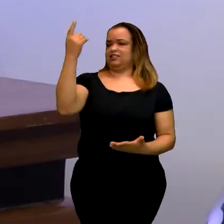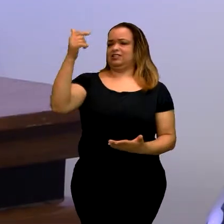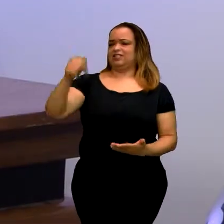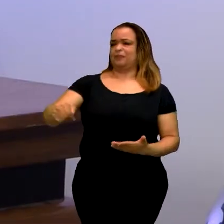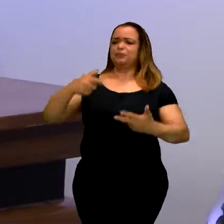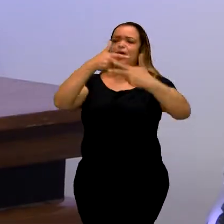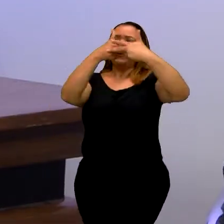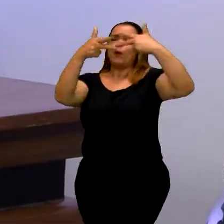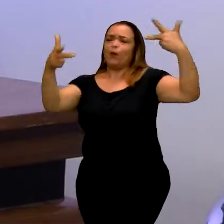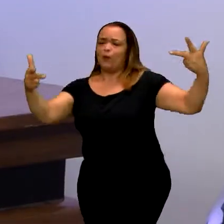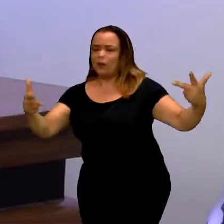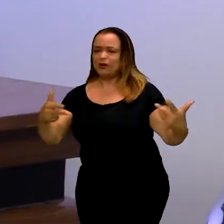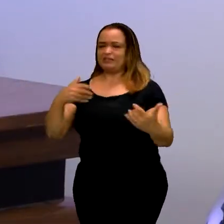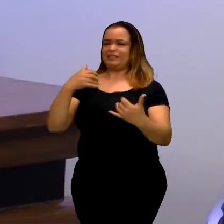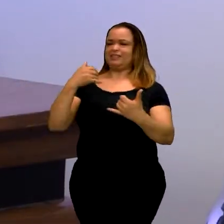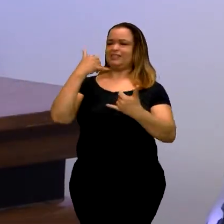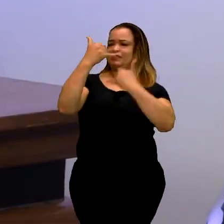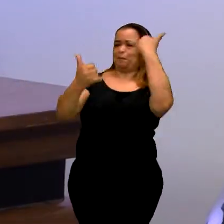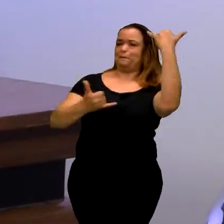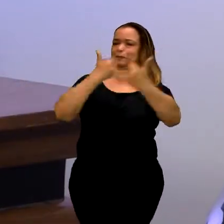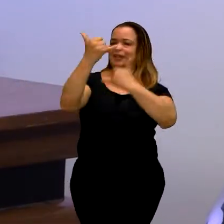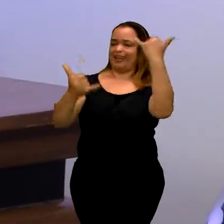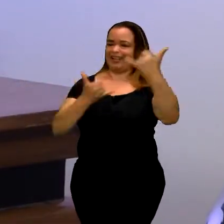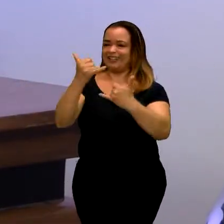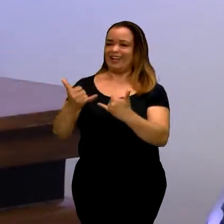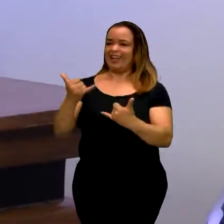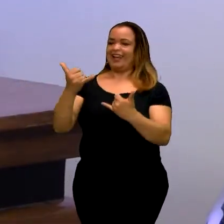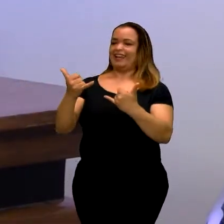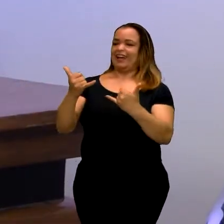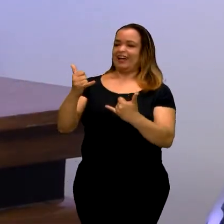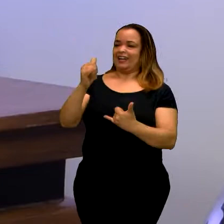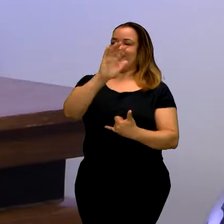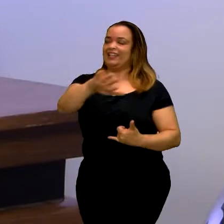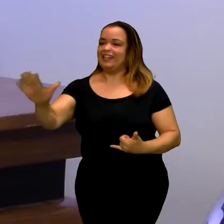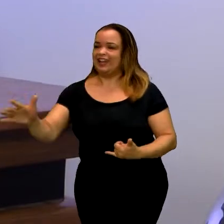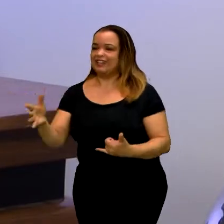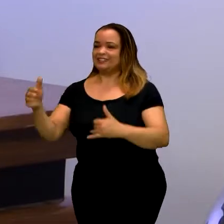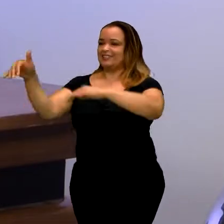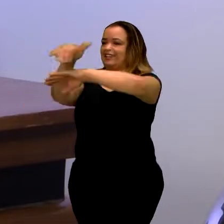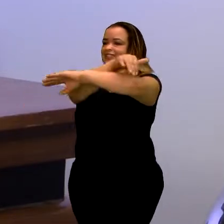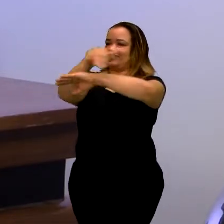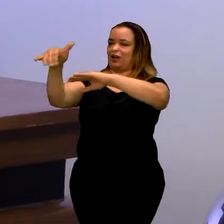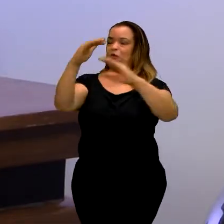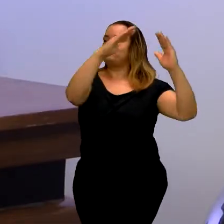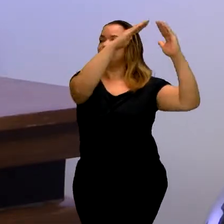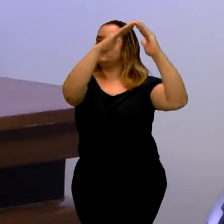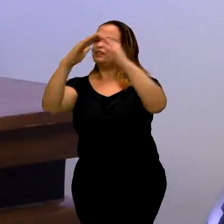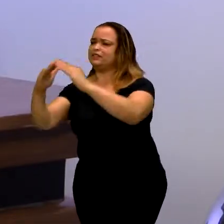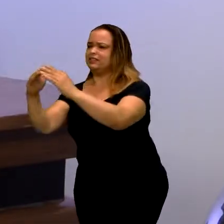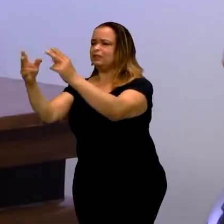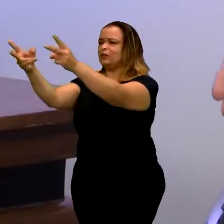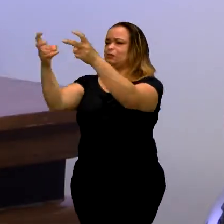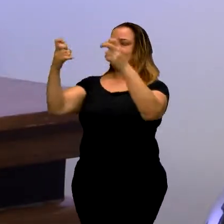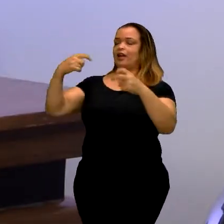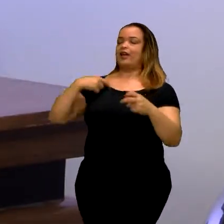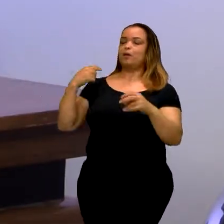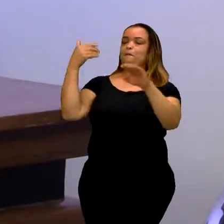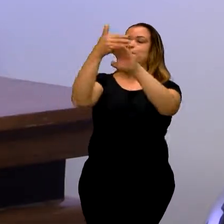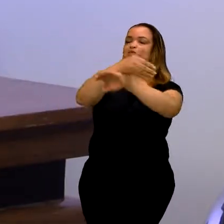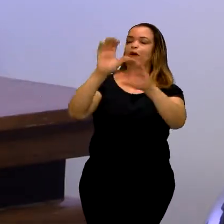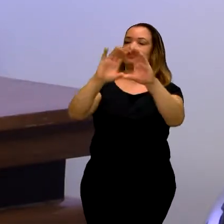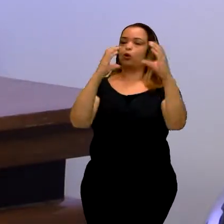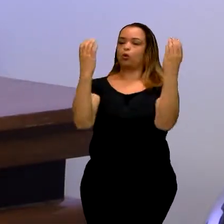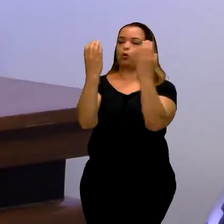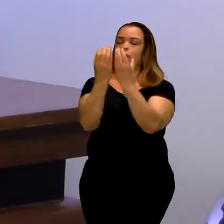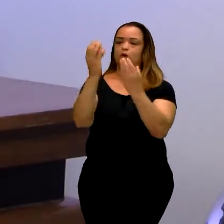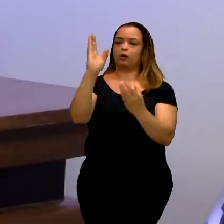brincadeira. Muitas na rua, minhas vizinhas, eu frequentava o clube a Hebraica, o clube de